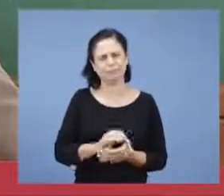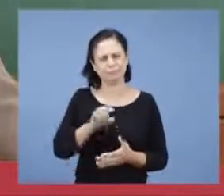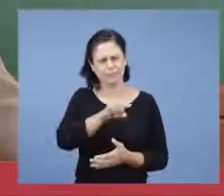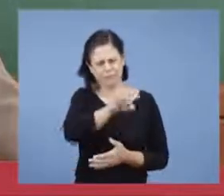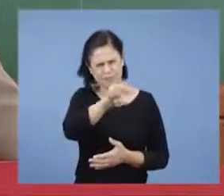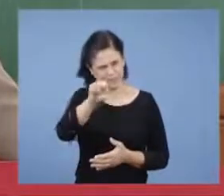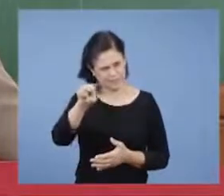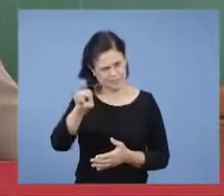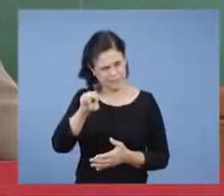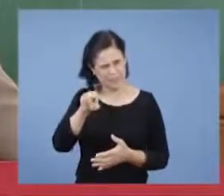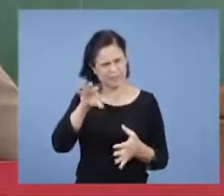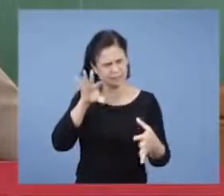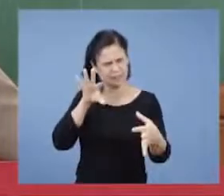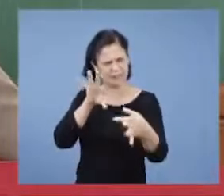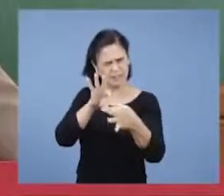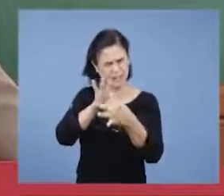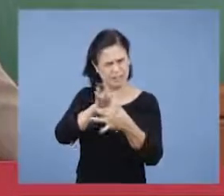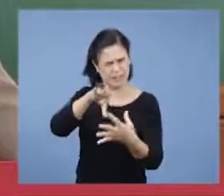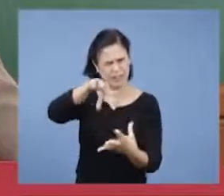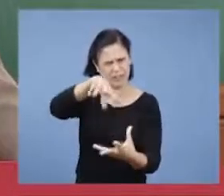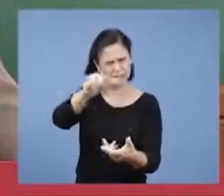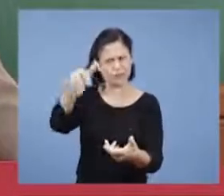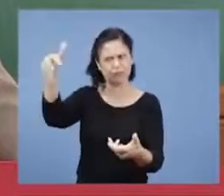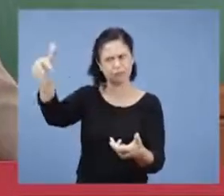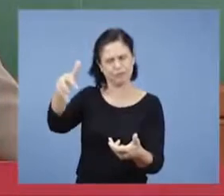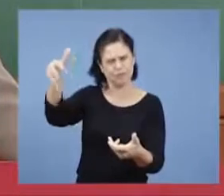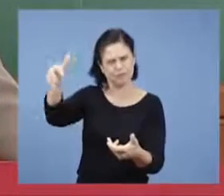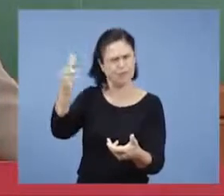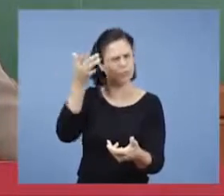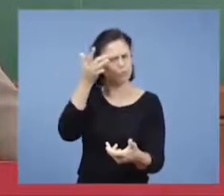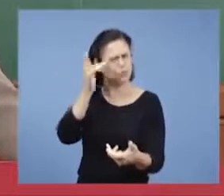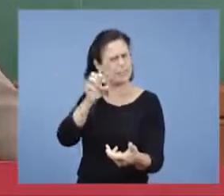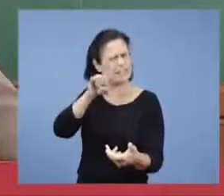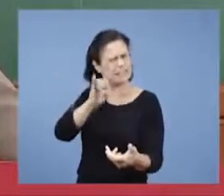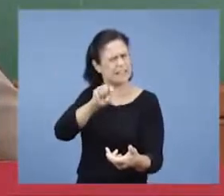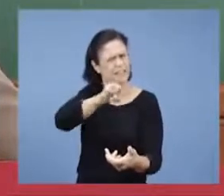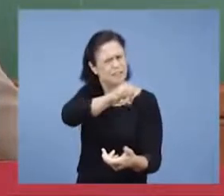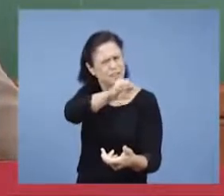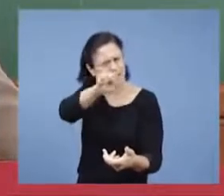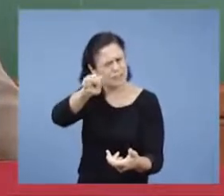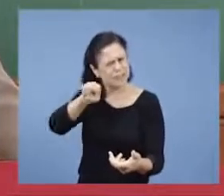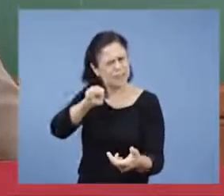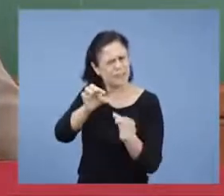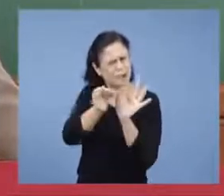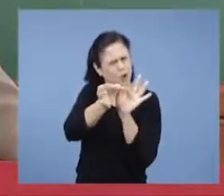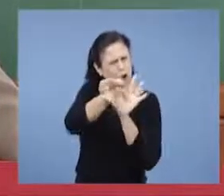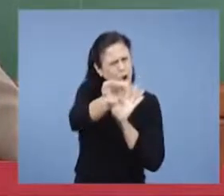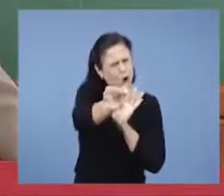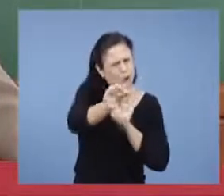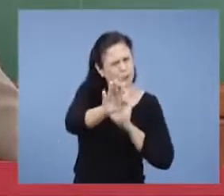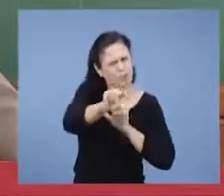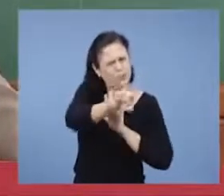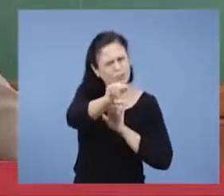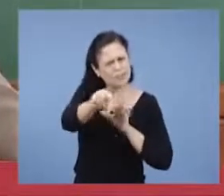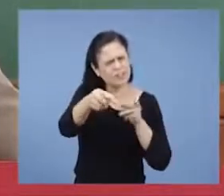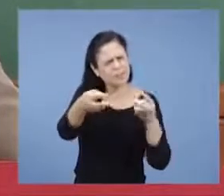ligados conosco nesta hora, têm percebido